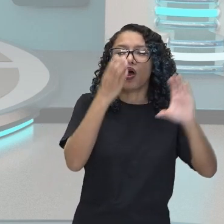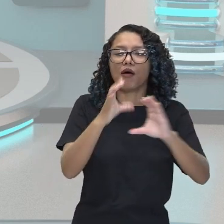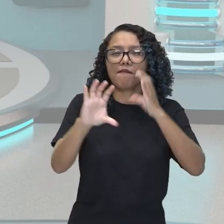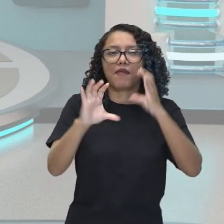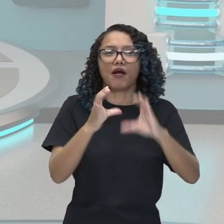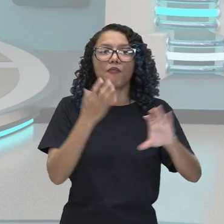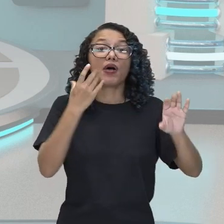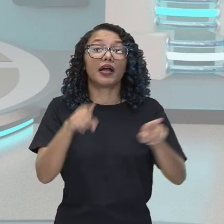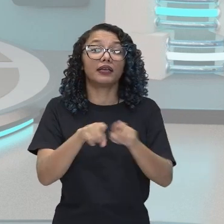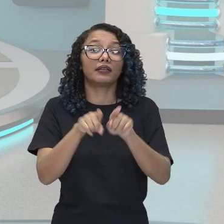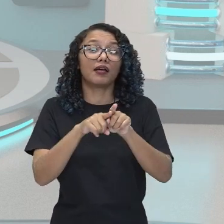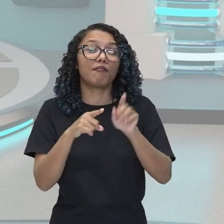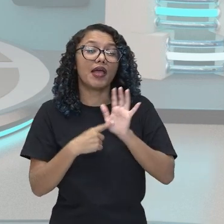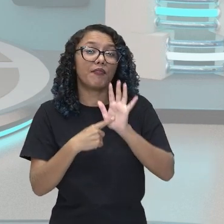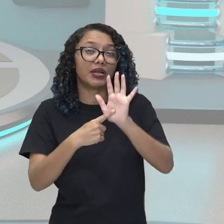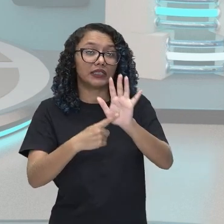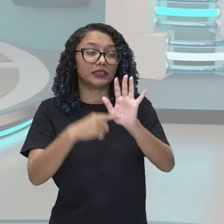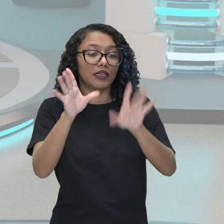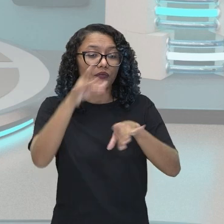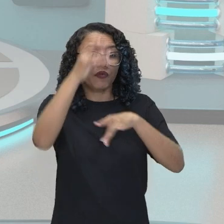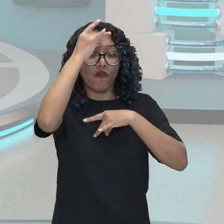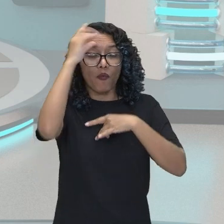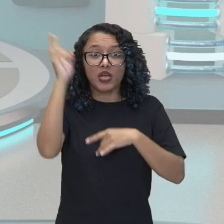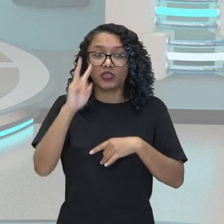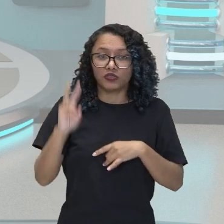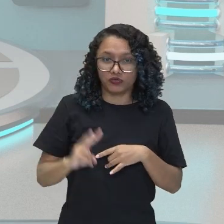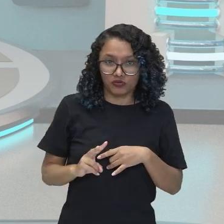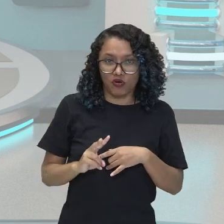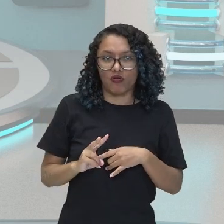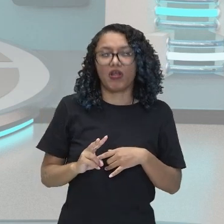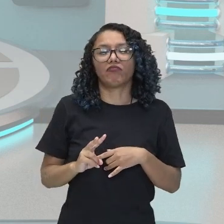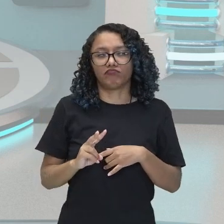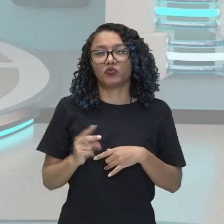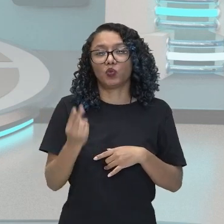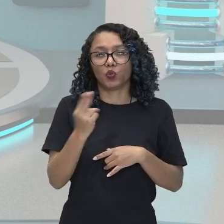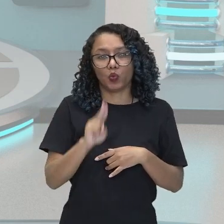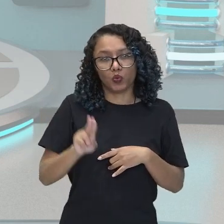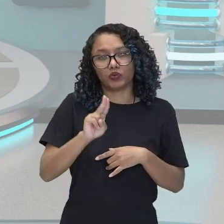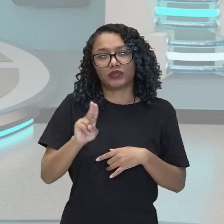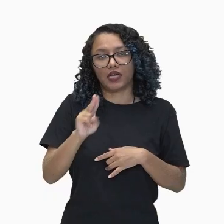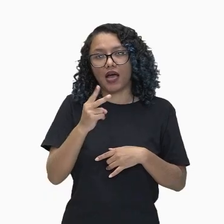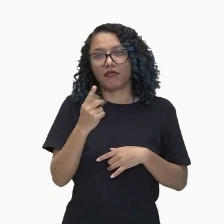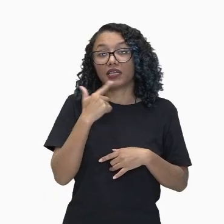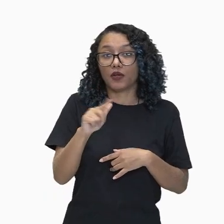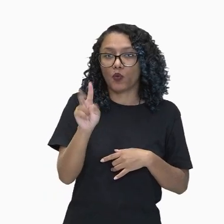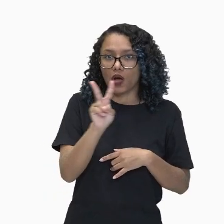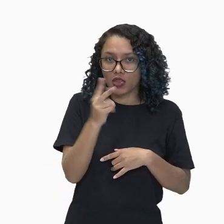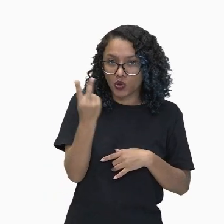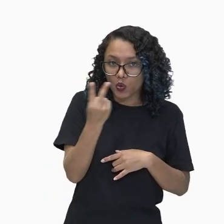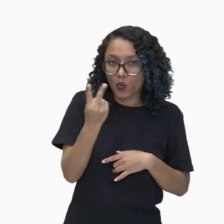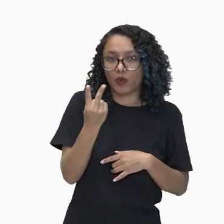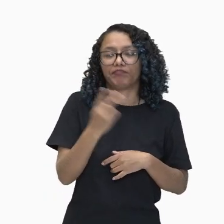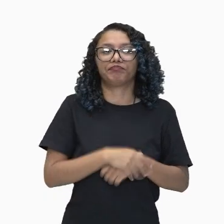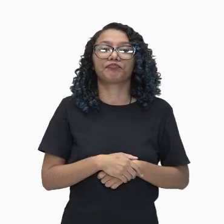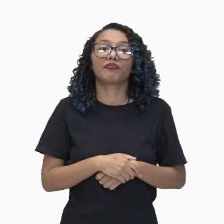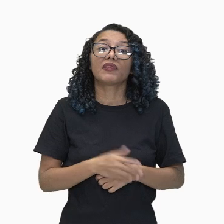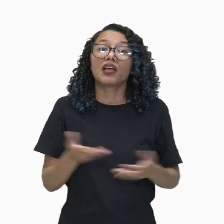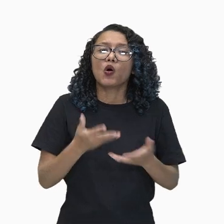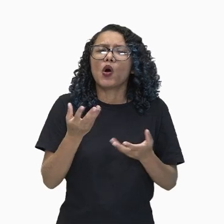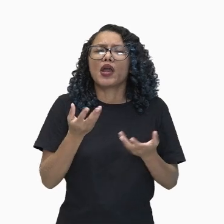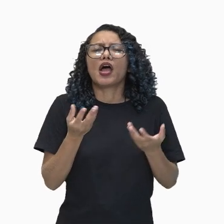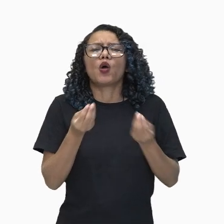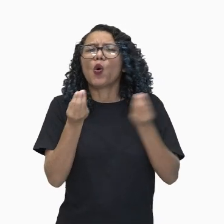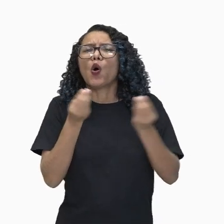latim ou italiano. Bem, vamos agora conceituar para vocês a ópera lá na Itália. Bem,